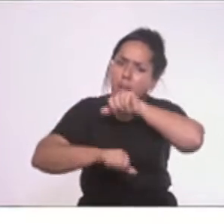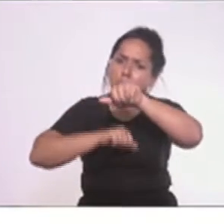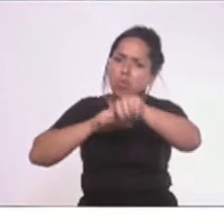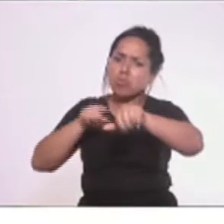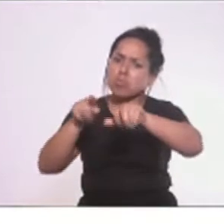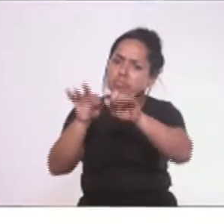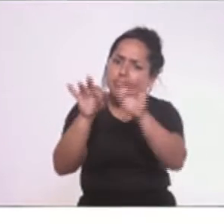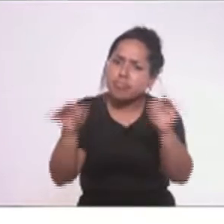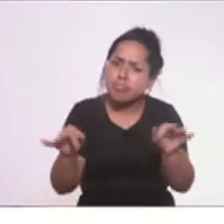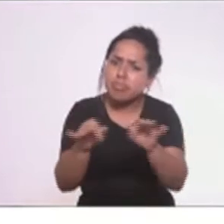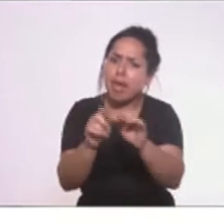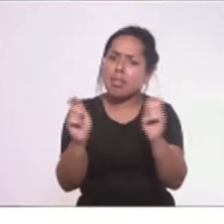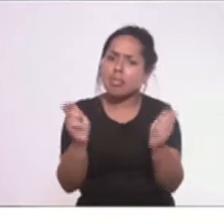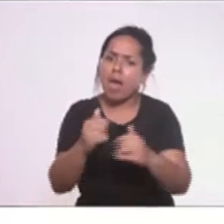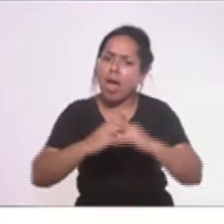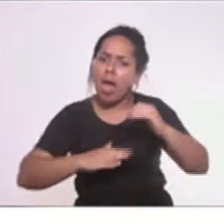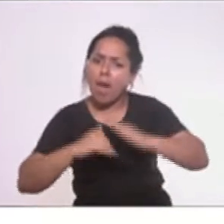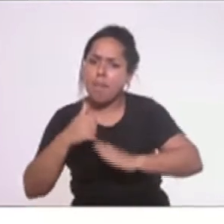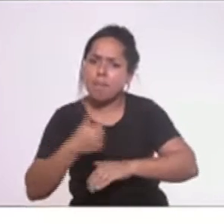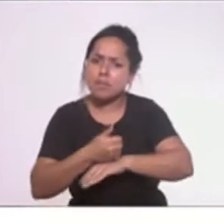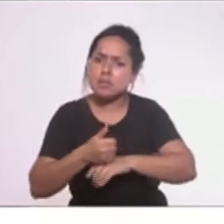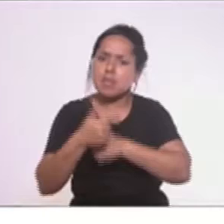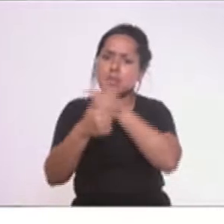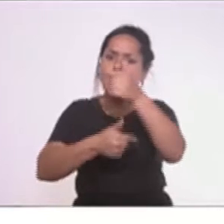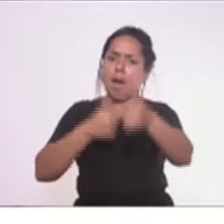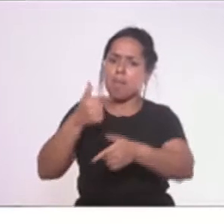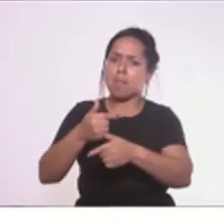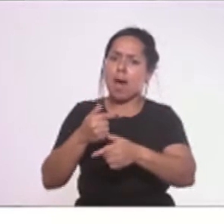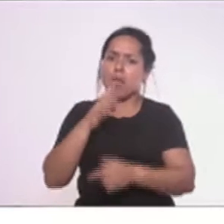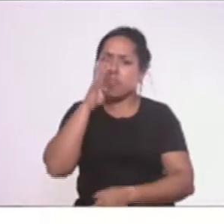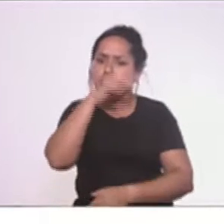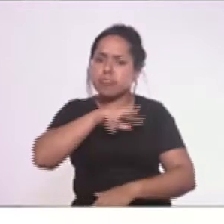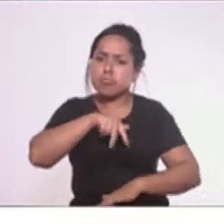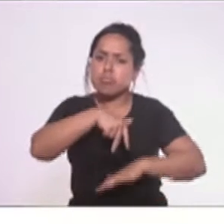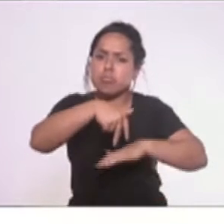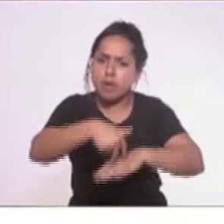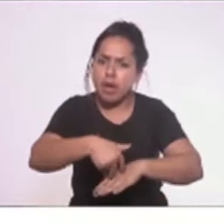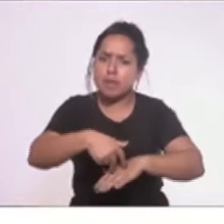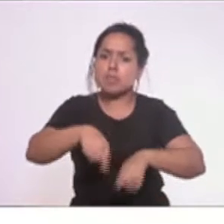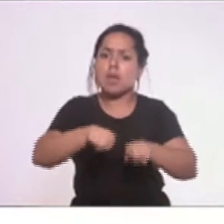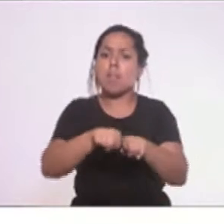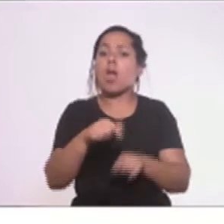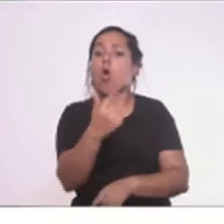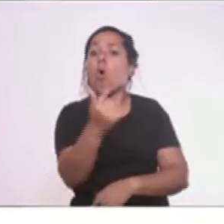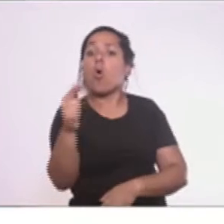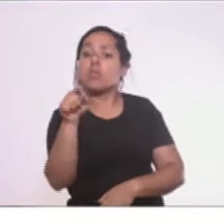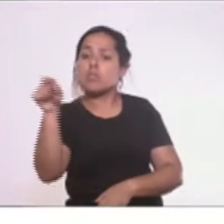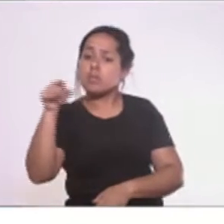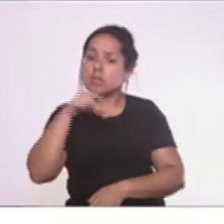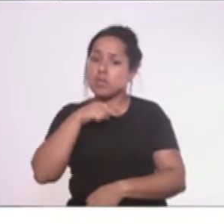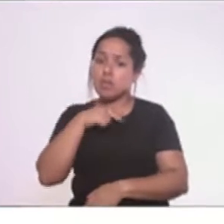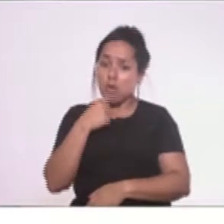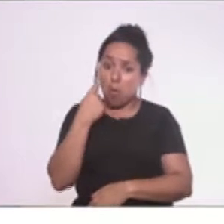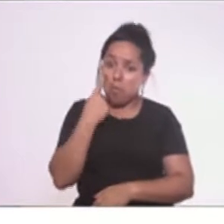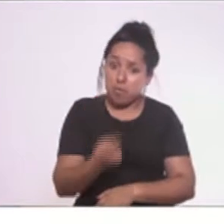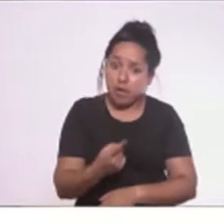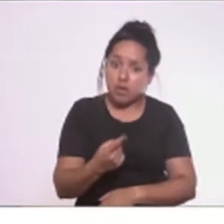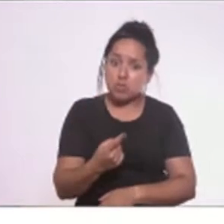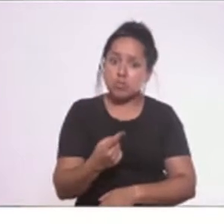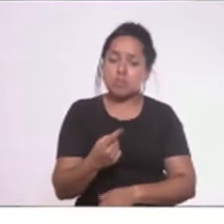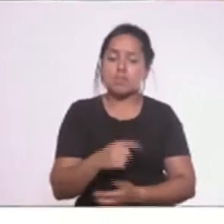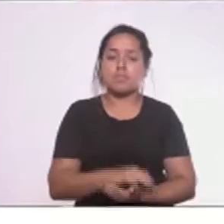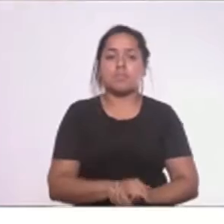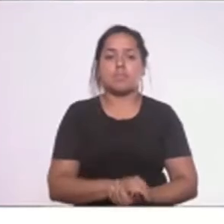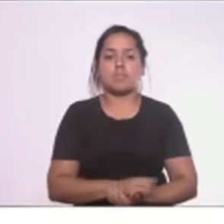trabalho, lealdade, isso tudo e mais outras qualidades que você tem, vem juntar na gente um